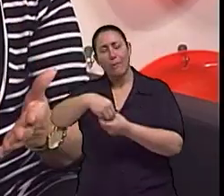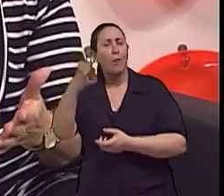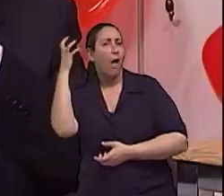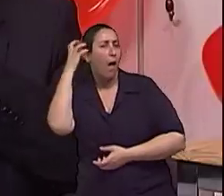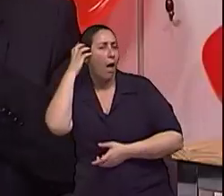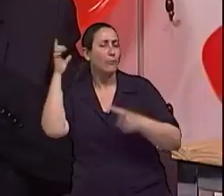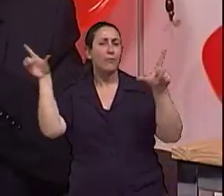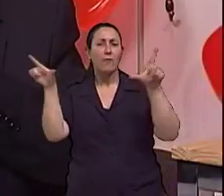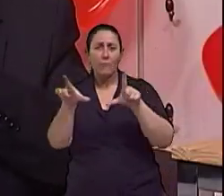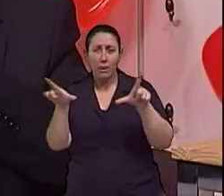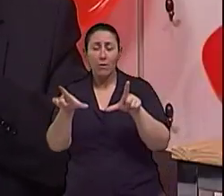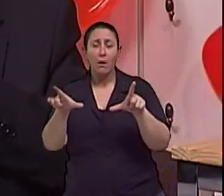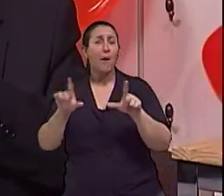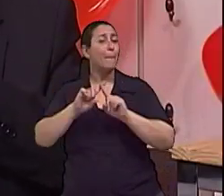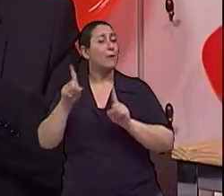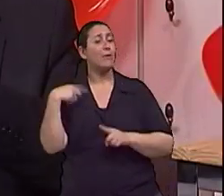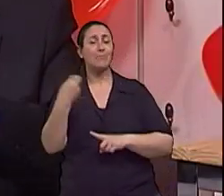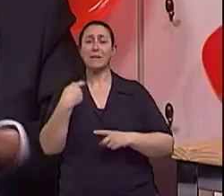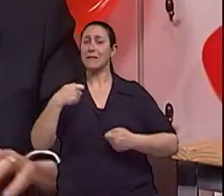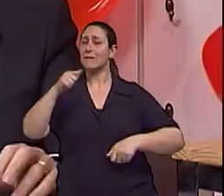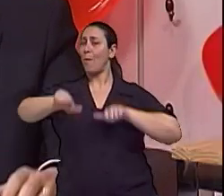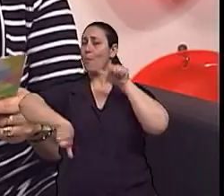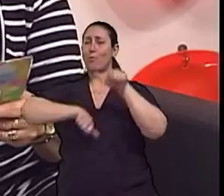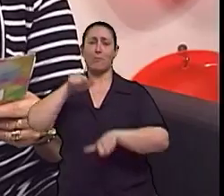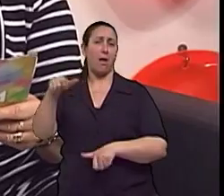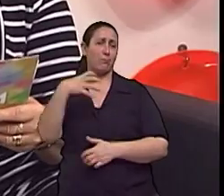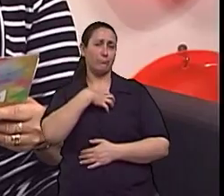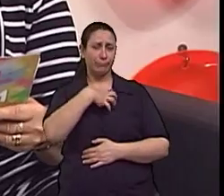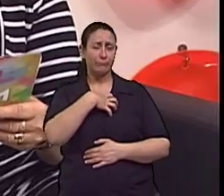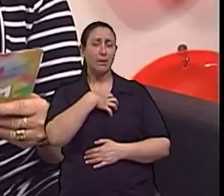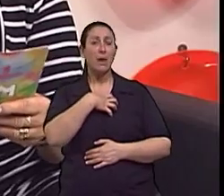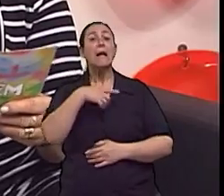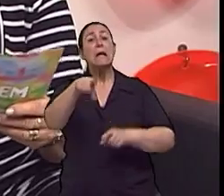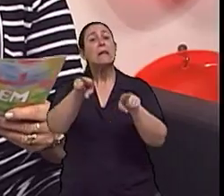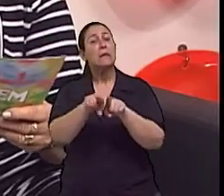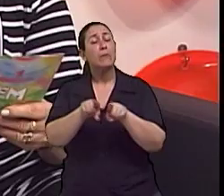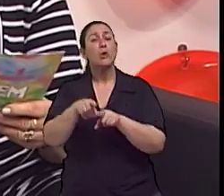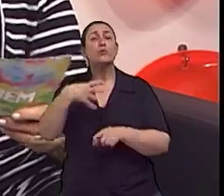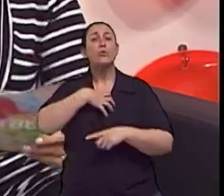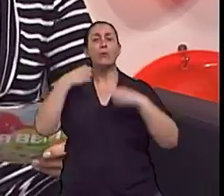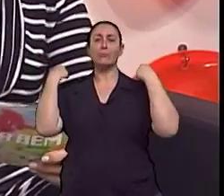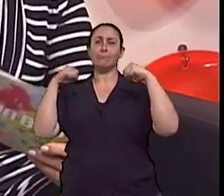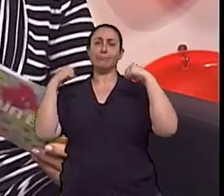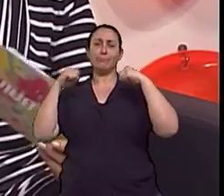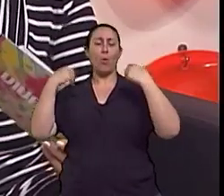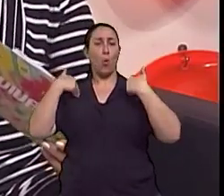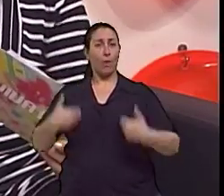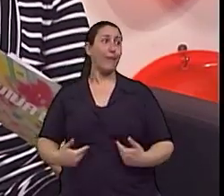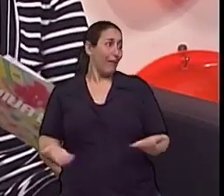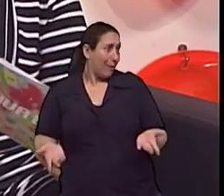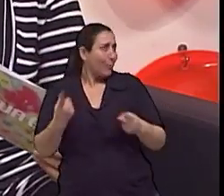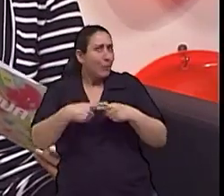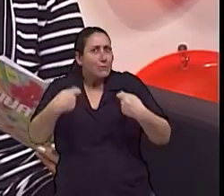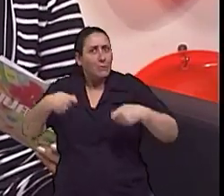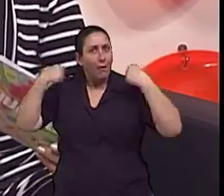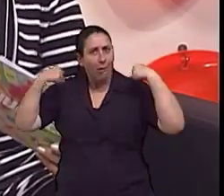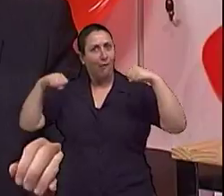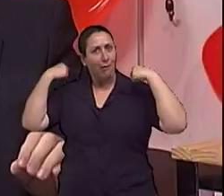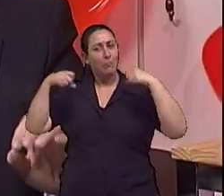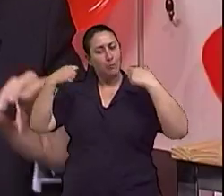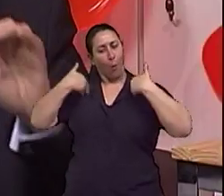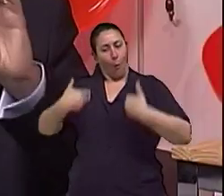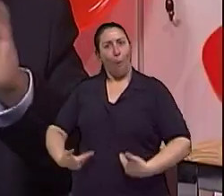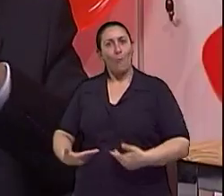gente ouve isso, né? Mas tem que mudar o hábito mesmo. E a questão do exercício físico também, doutor? Esse corpo foi feito para estar em movimento, né?